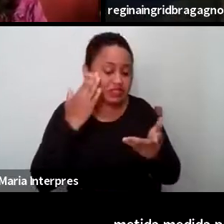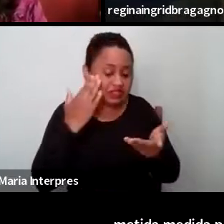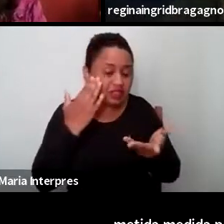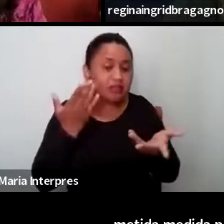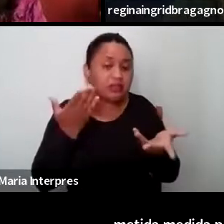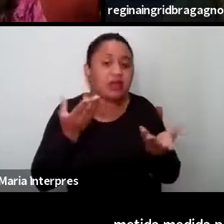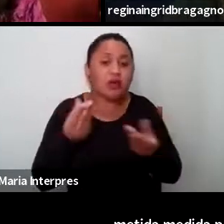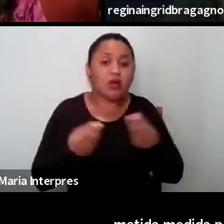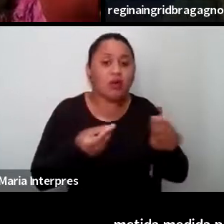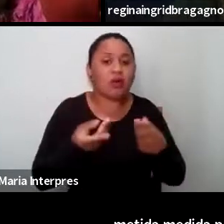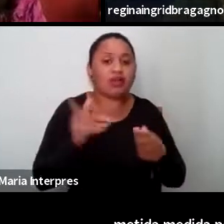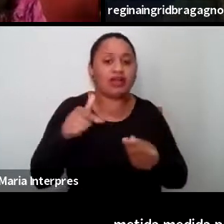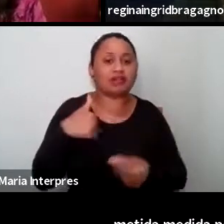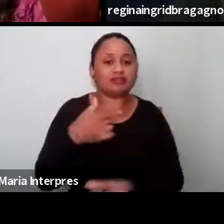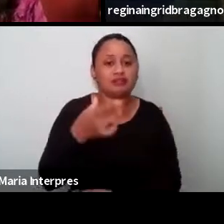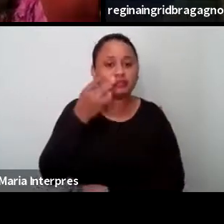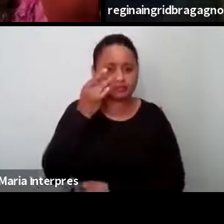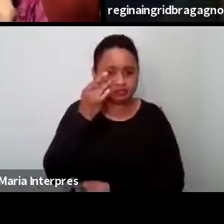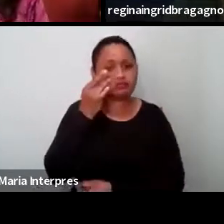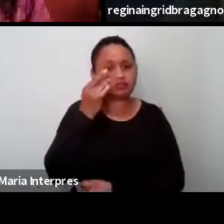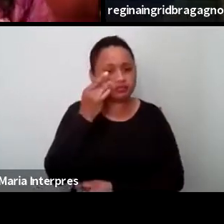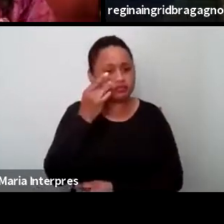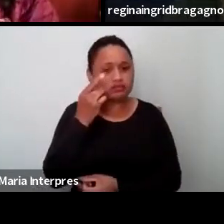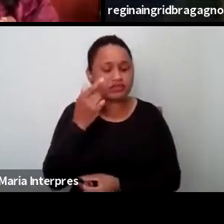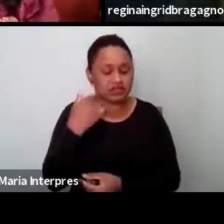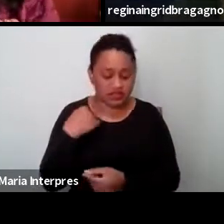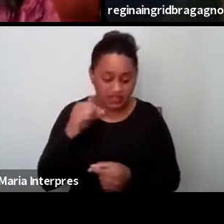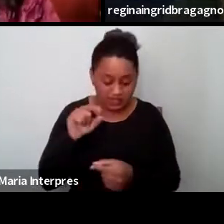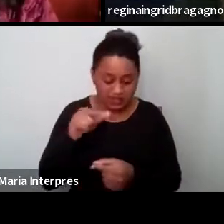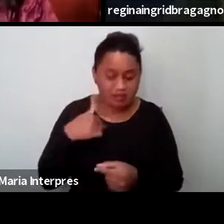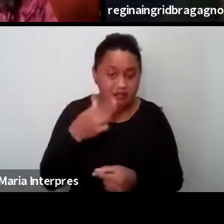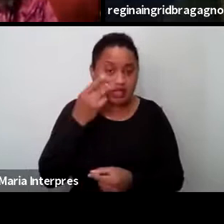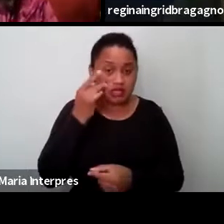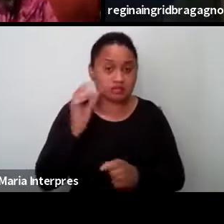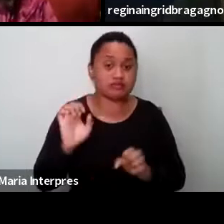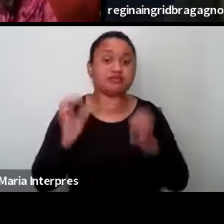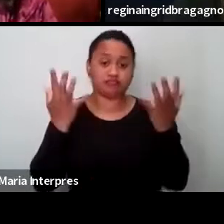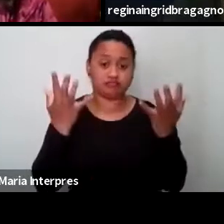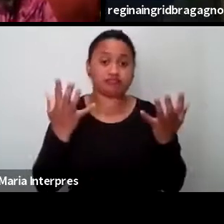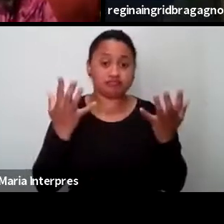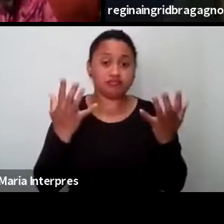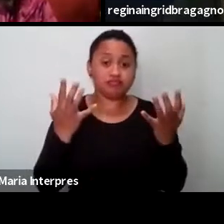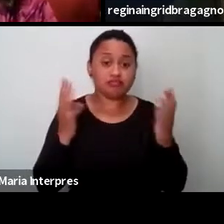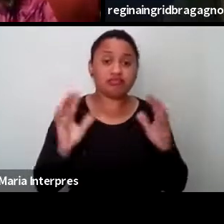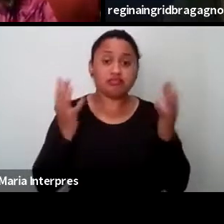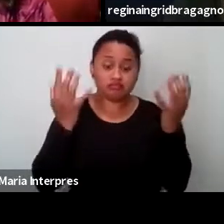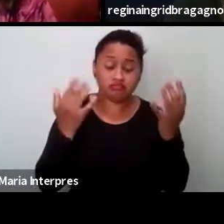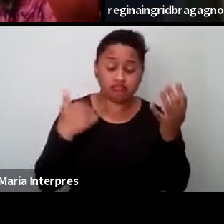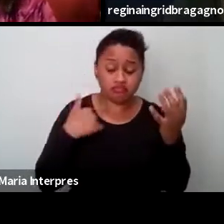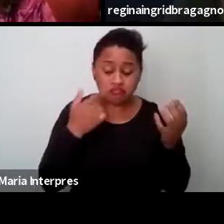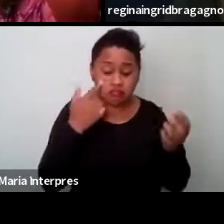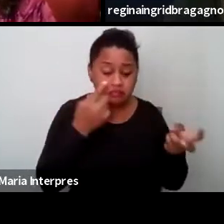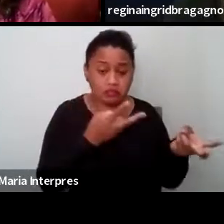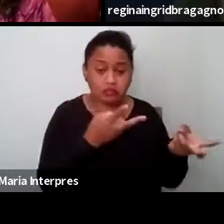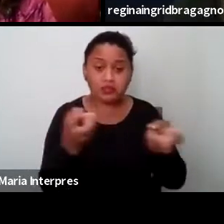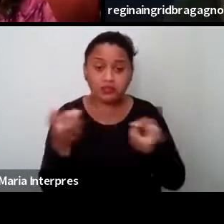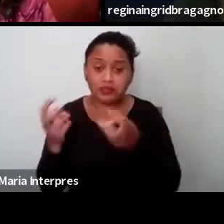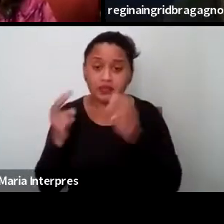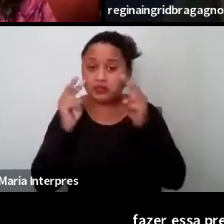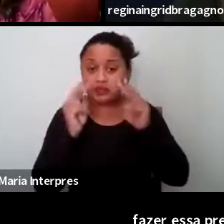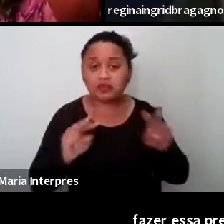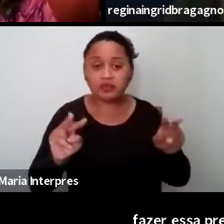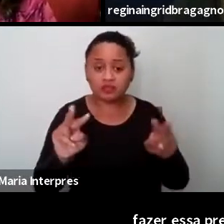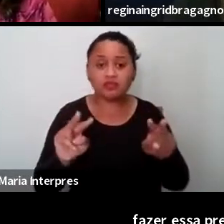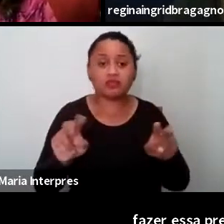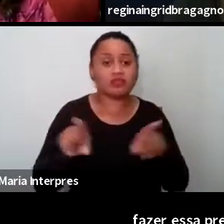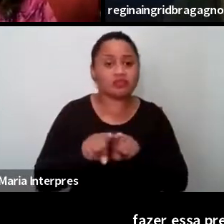essa presença, de fazer essa presença acontecer. E nesse sentido que eu vejo que a gente pode refletir